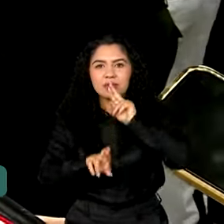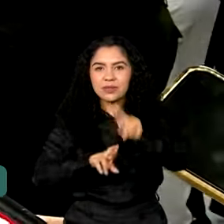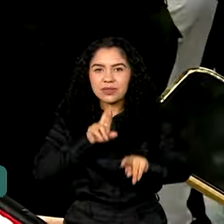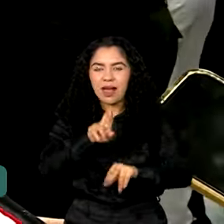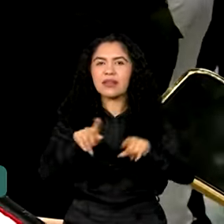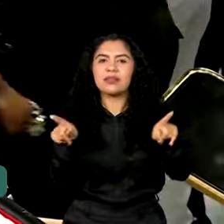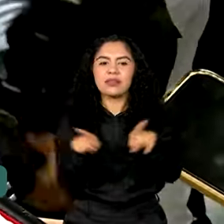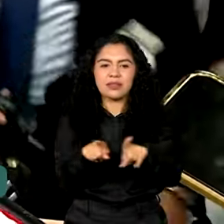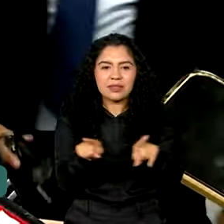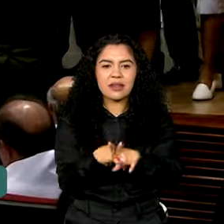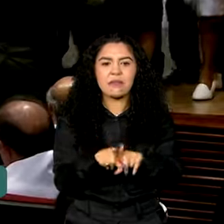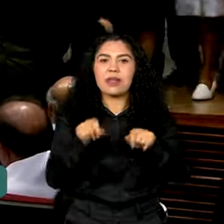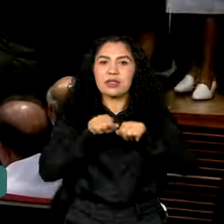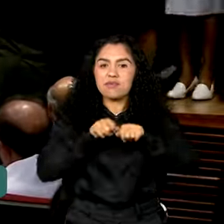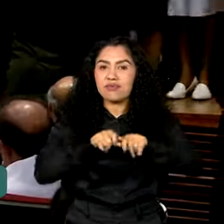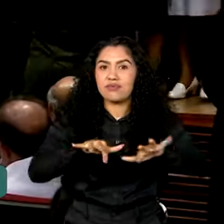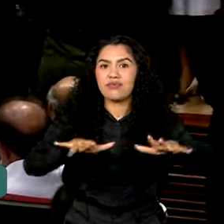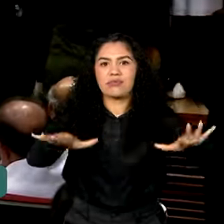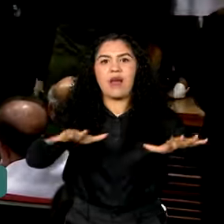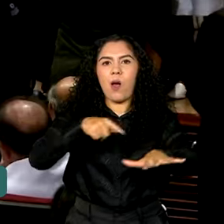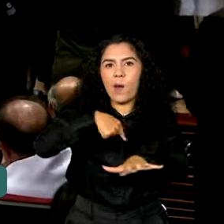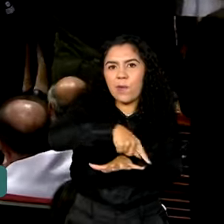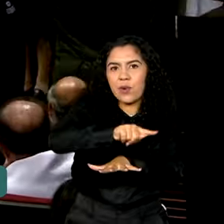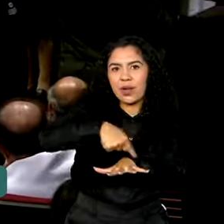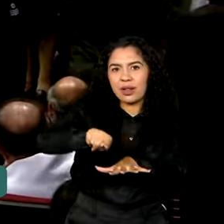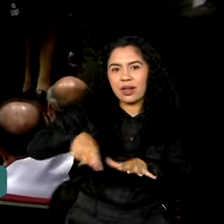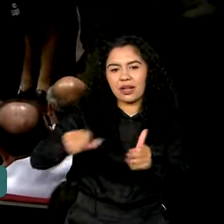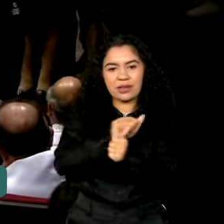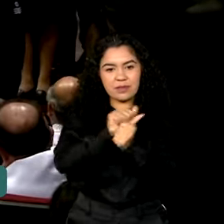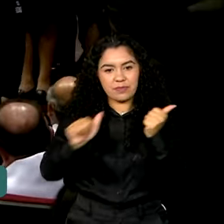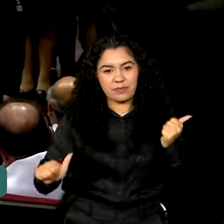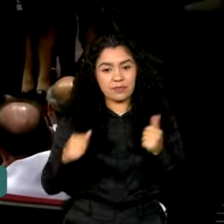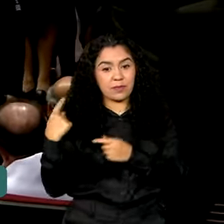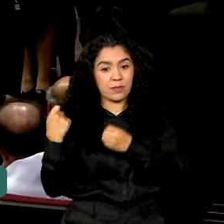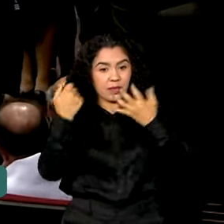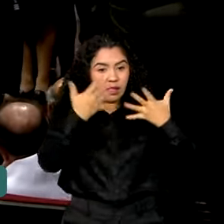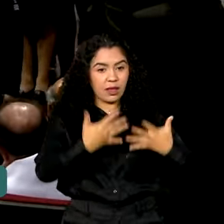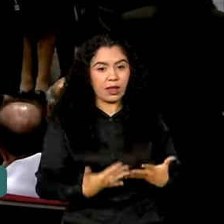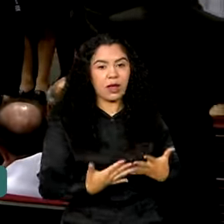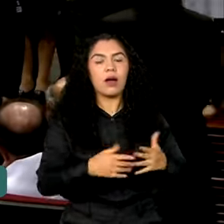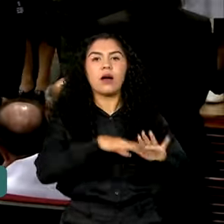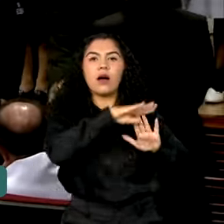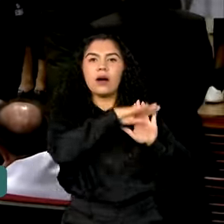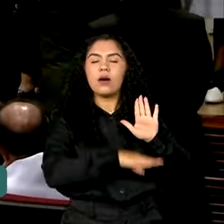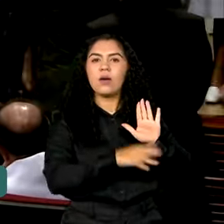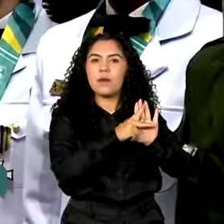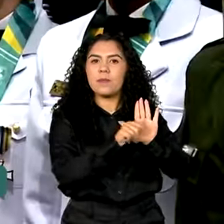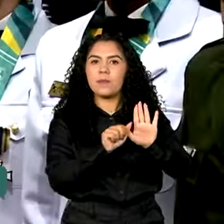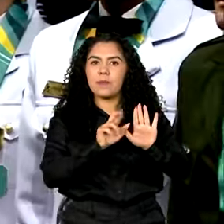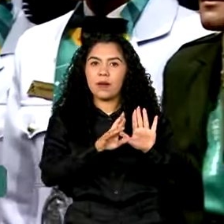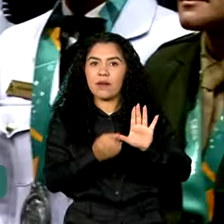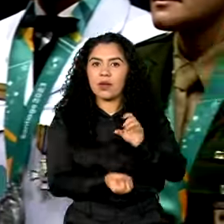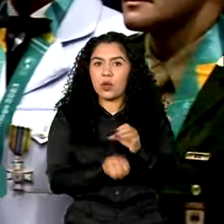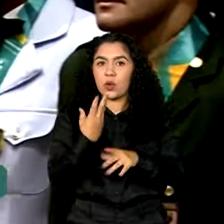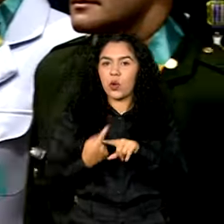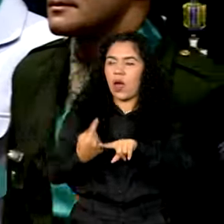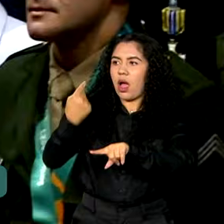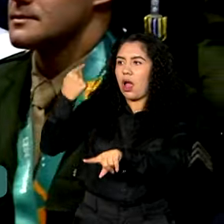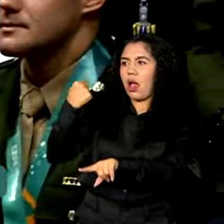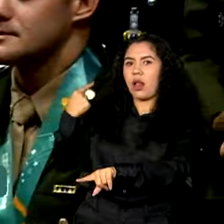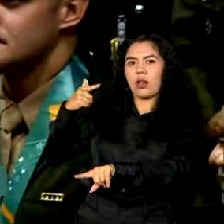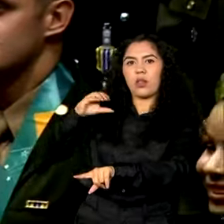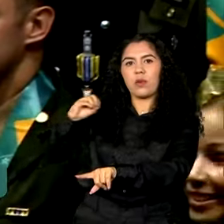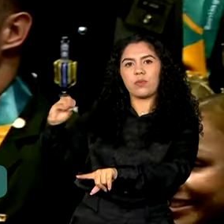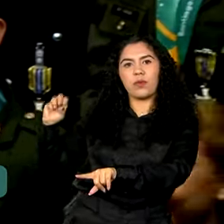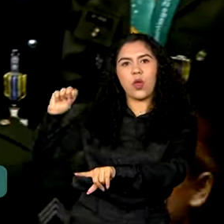popularizar as nossas modalidades. O PAAR é gerido pelas Forças Armadas e foi criado em 2008 para estimular o desenvolvimento